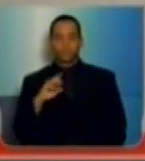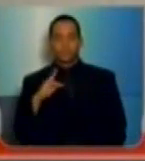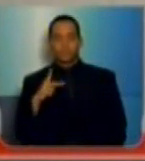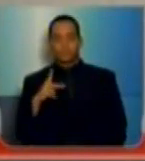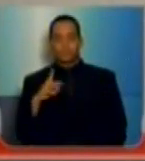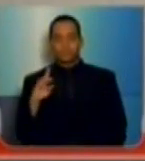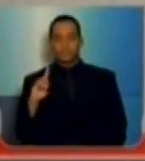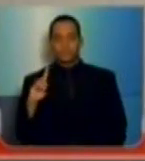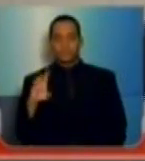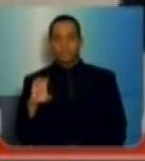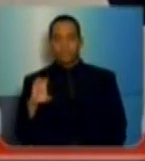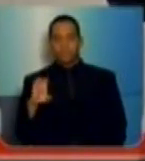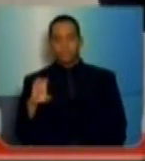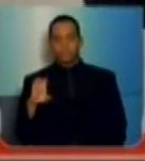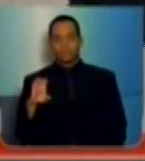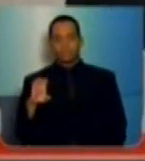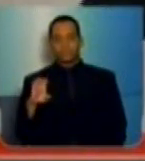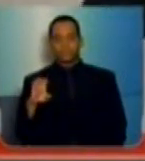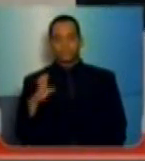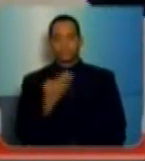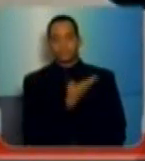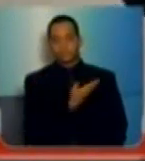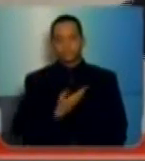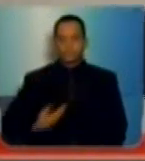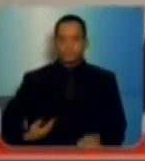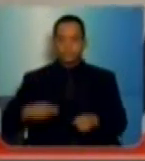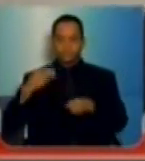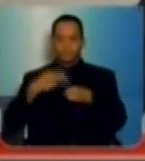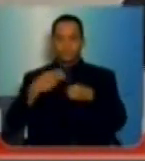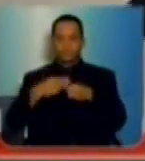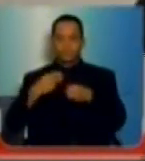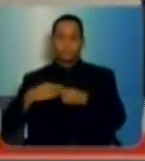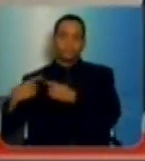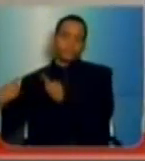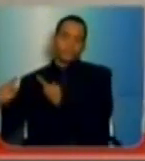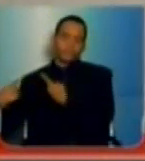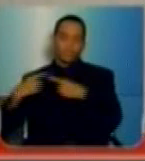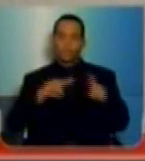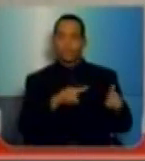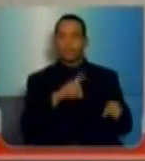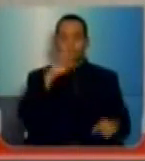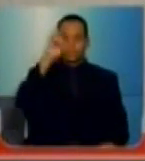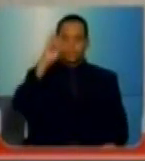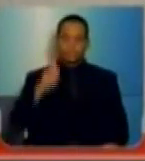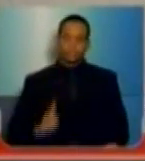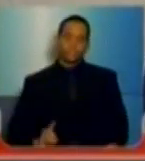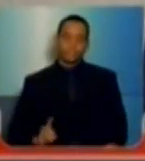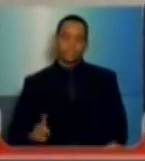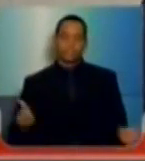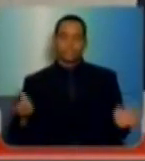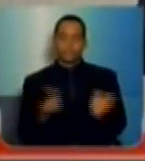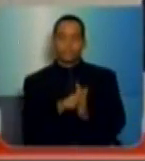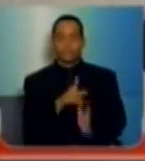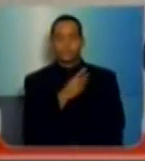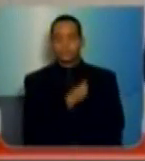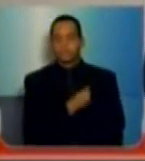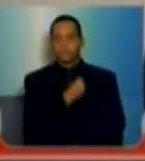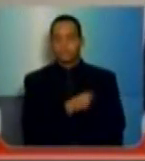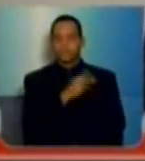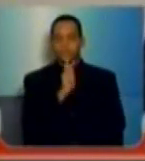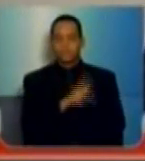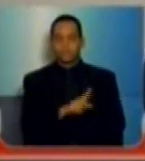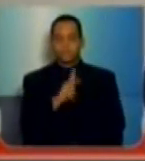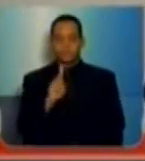que governo municipal está praticando um verdadeiro ataque aos direitos e à dignidade dos